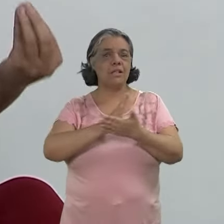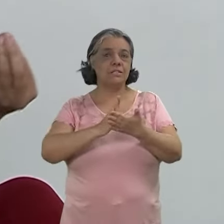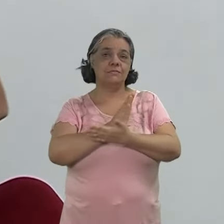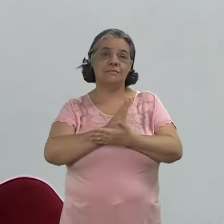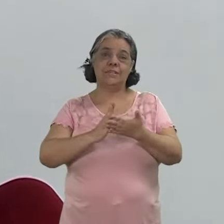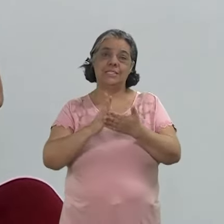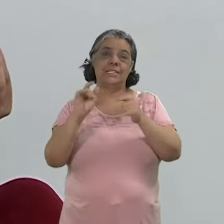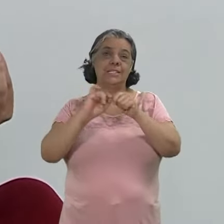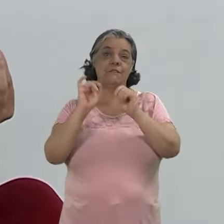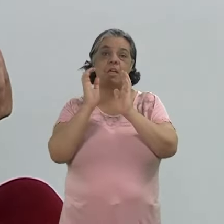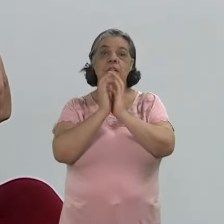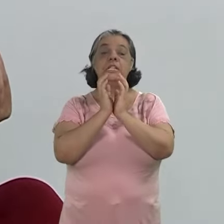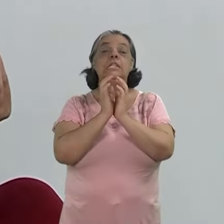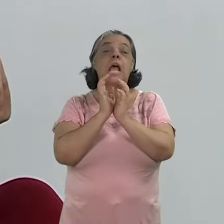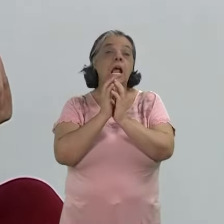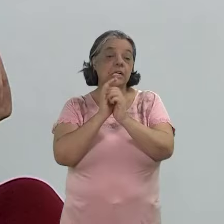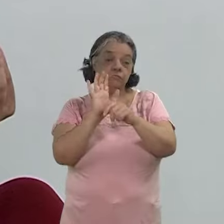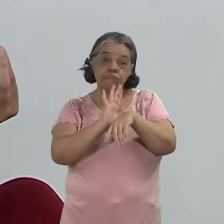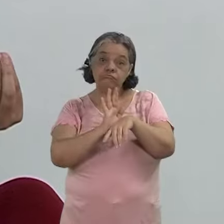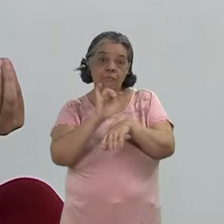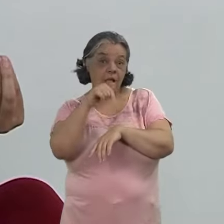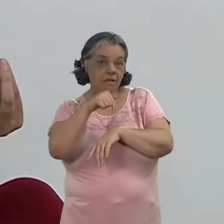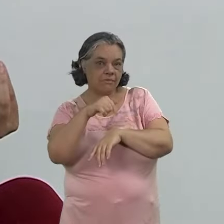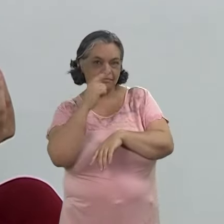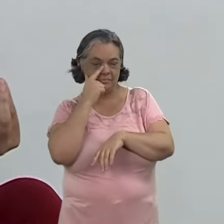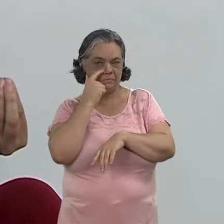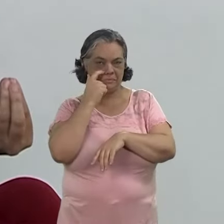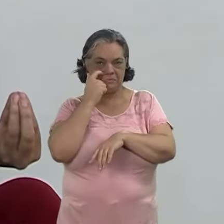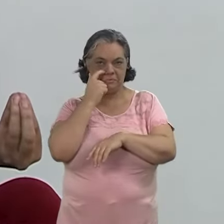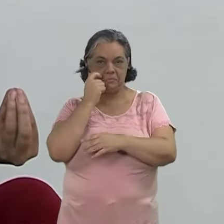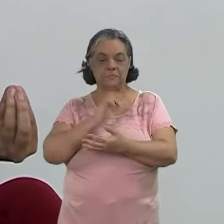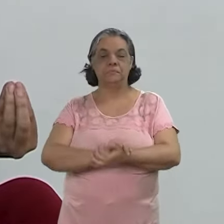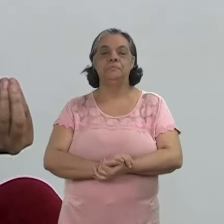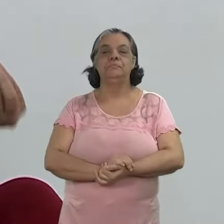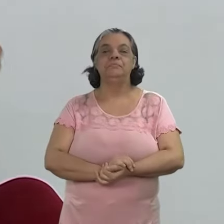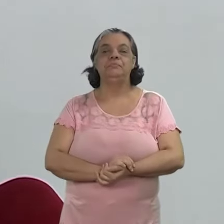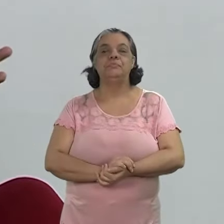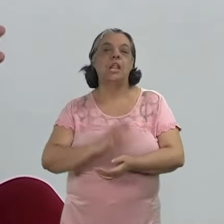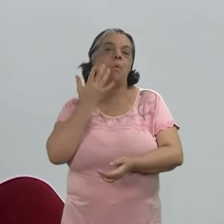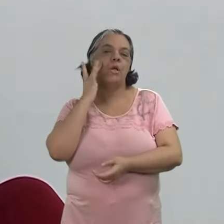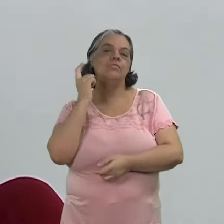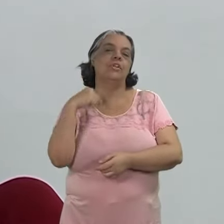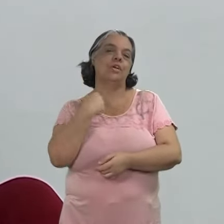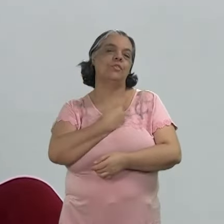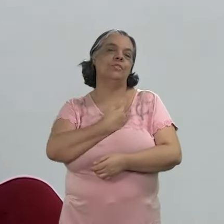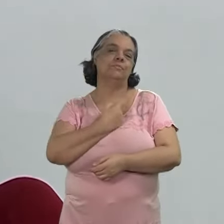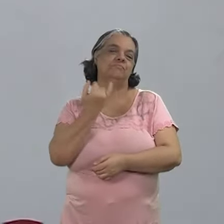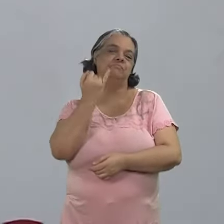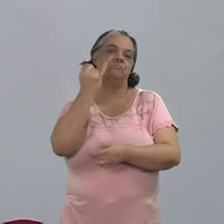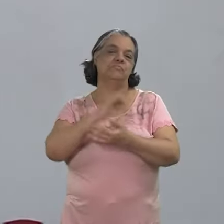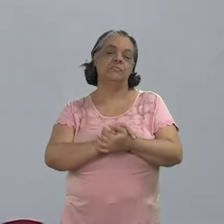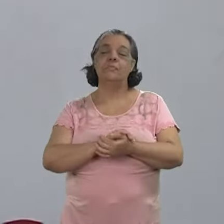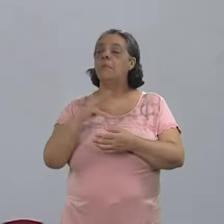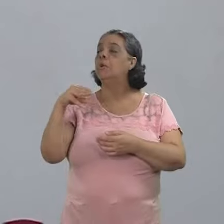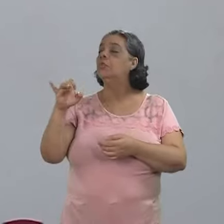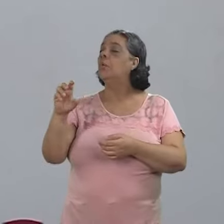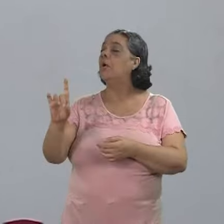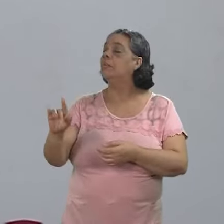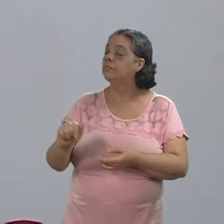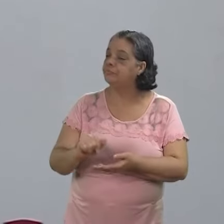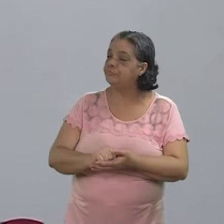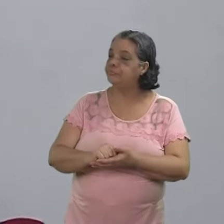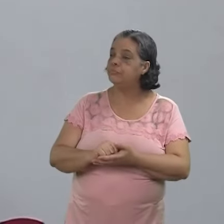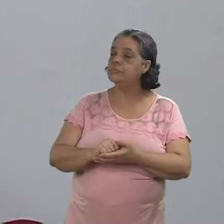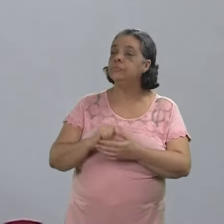vezes nem sabe que se faz cinema aqui e que pode ela mesma fazer cinema aqui. Acho que essa é a nossa missão. E, Manoel,